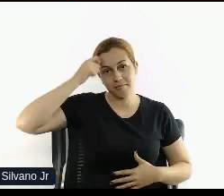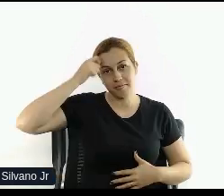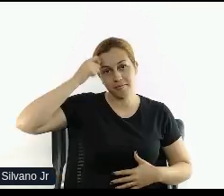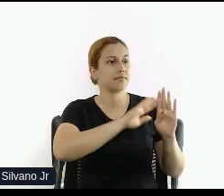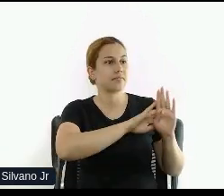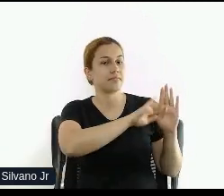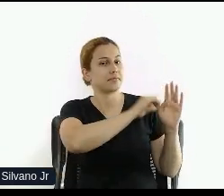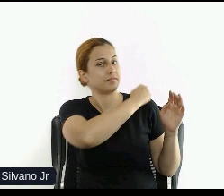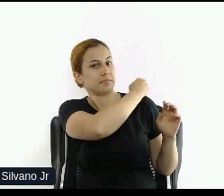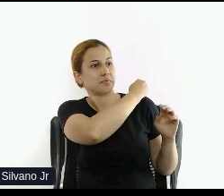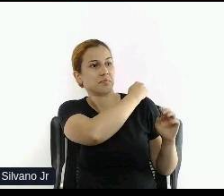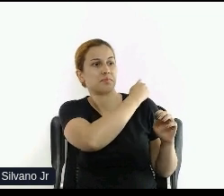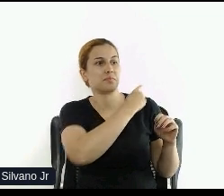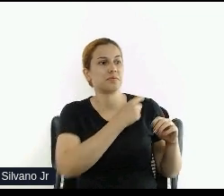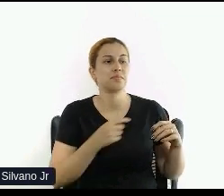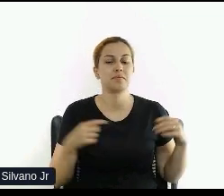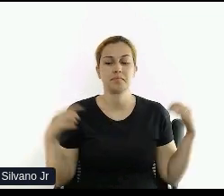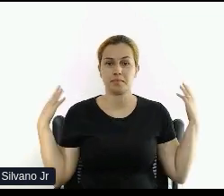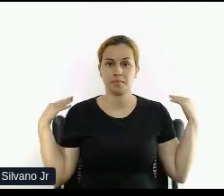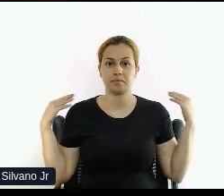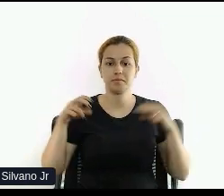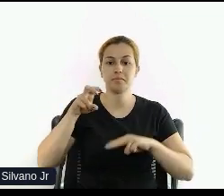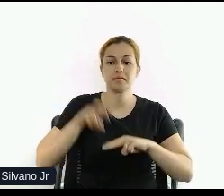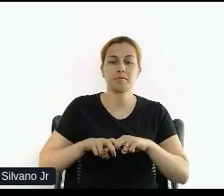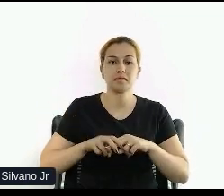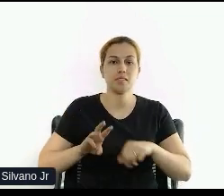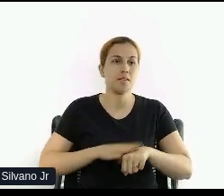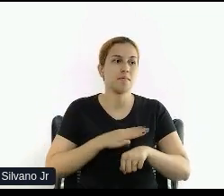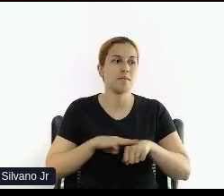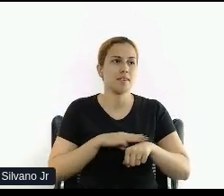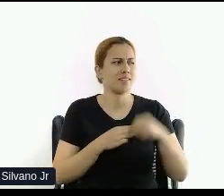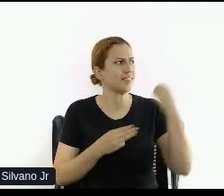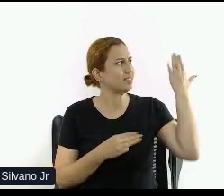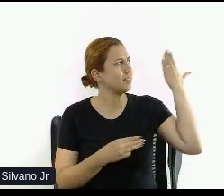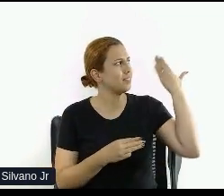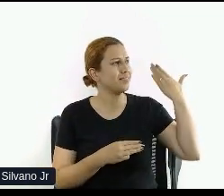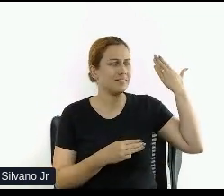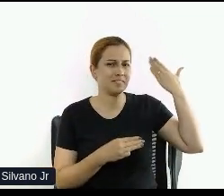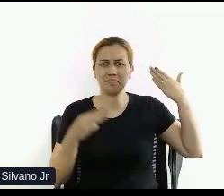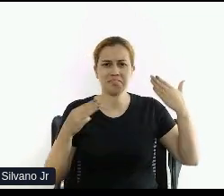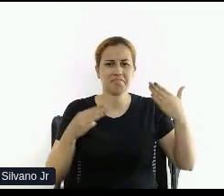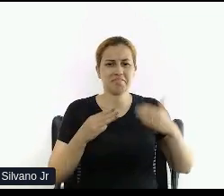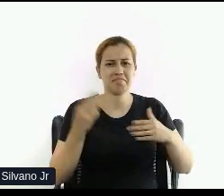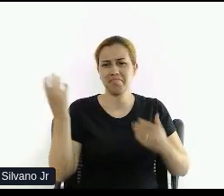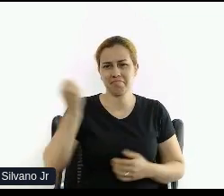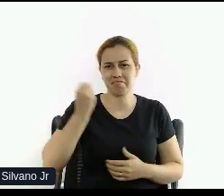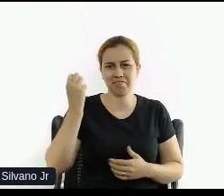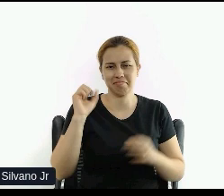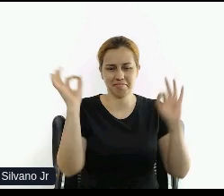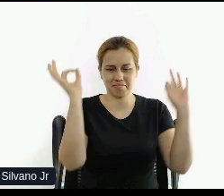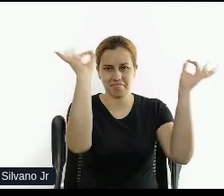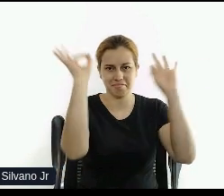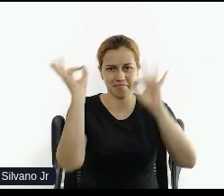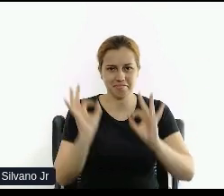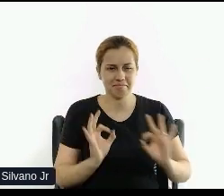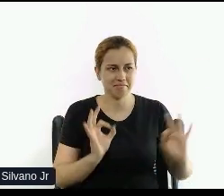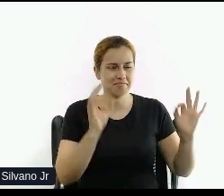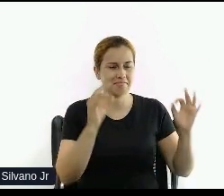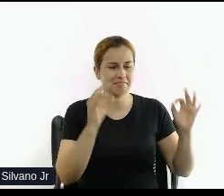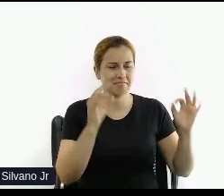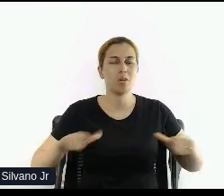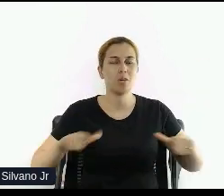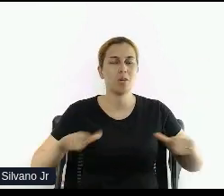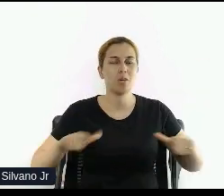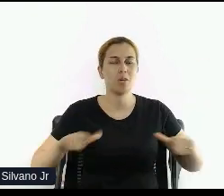de cor marrom e no meu fundo só uma parede branca sem nenhuma, sem nada, uma parede branca lisa. Então,